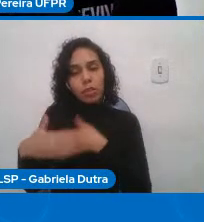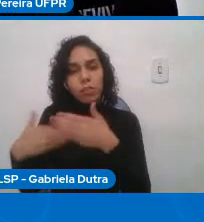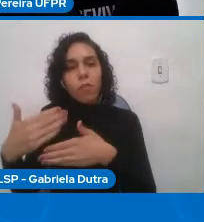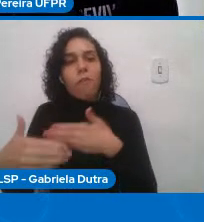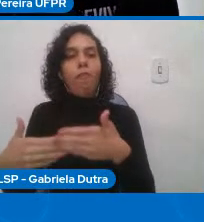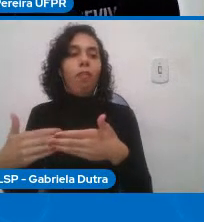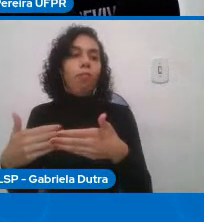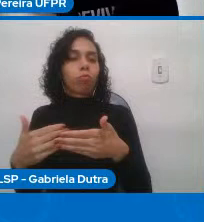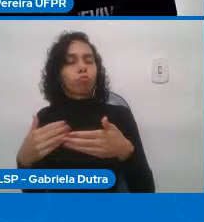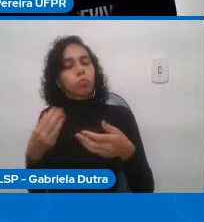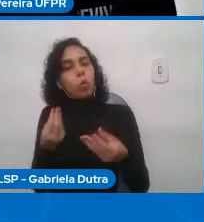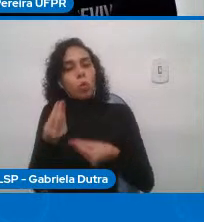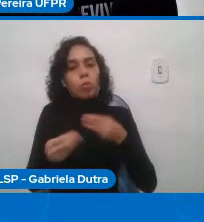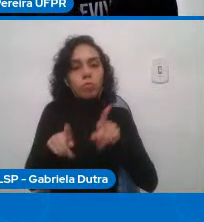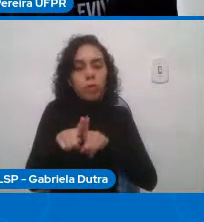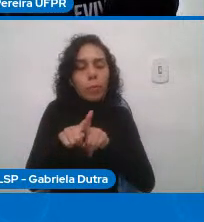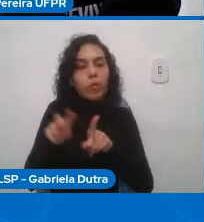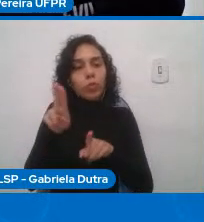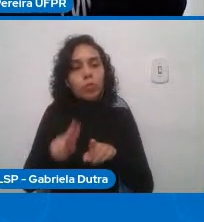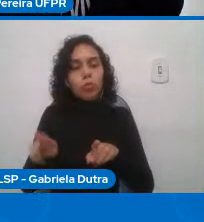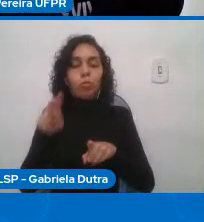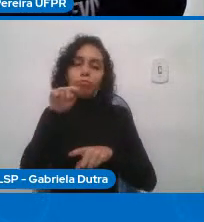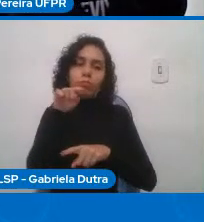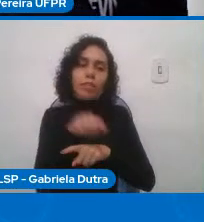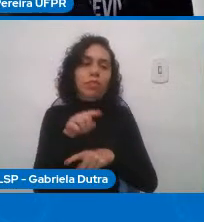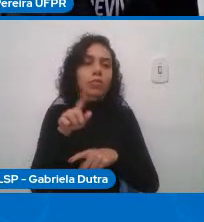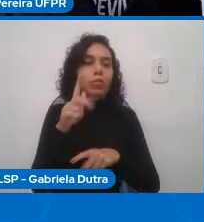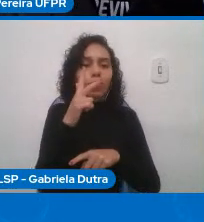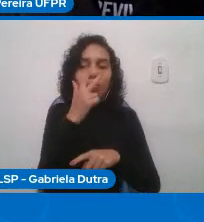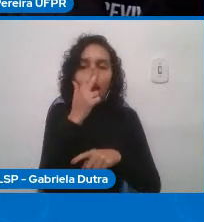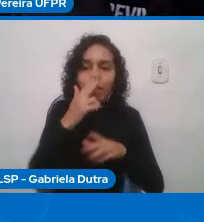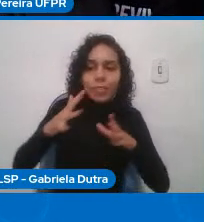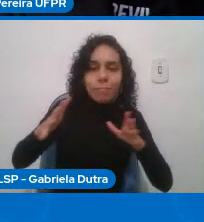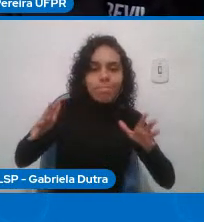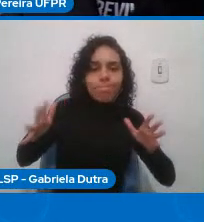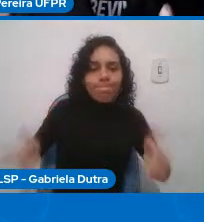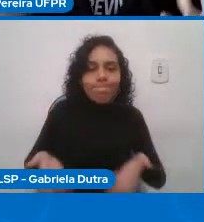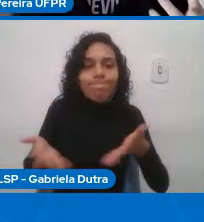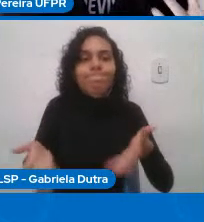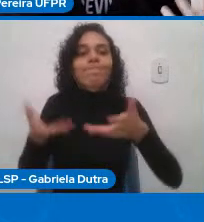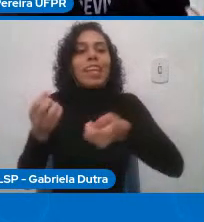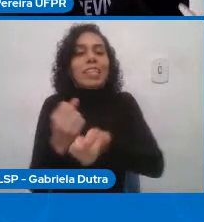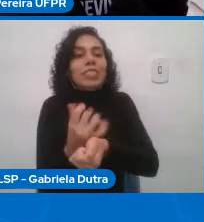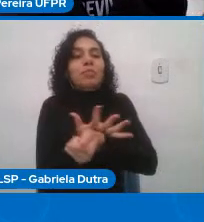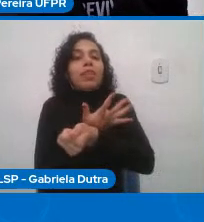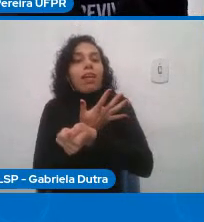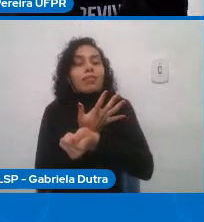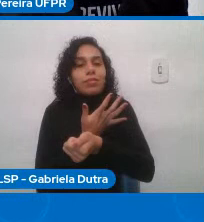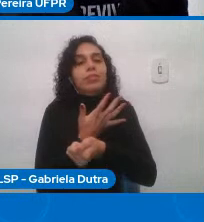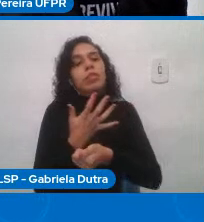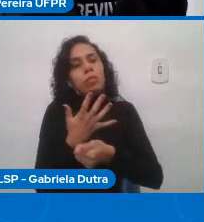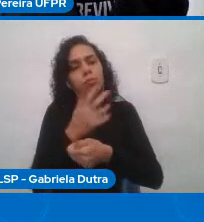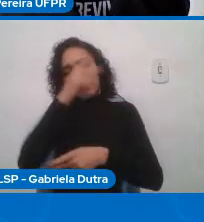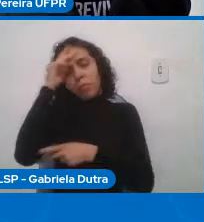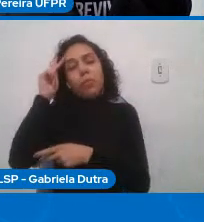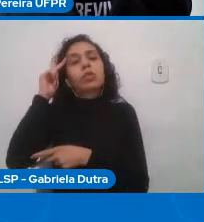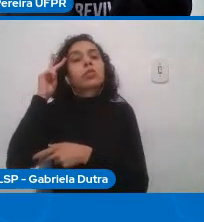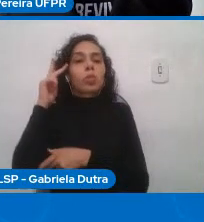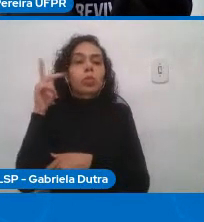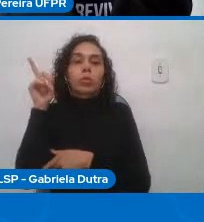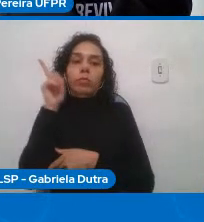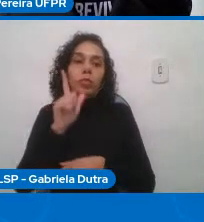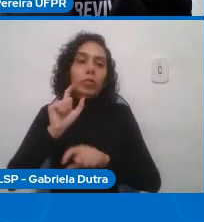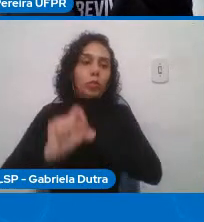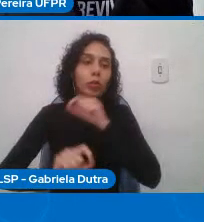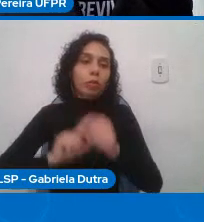hoje e que foi uma inspiração para muita gente você ter uma sociedade você garantir essa liberdade em termos de